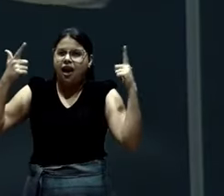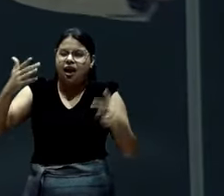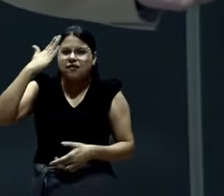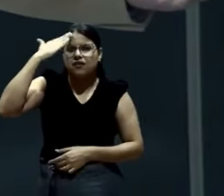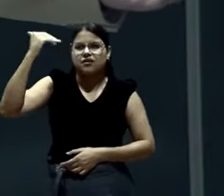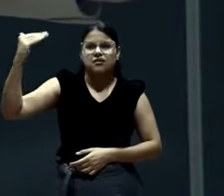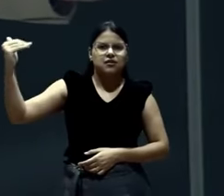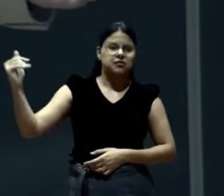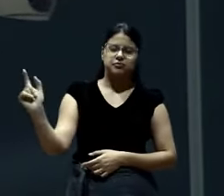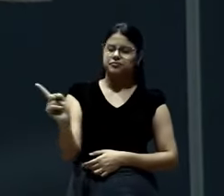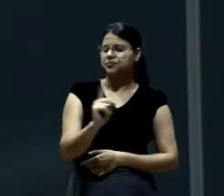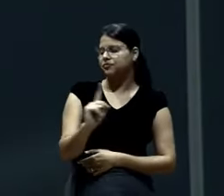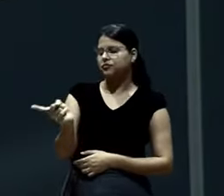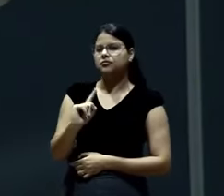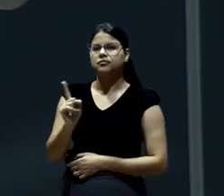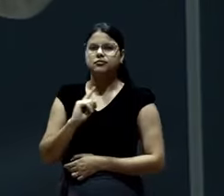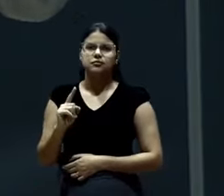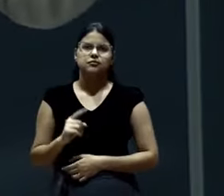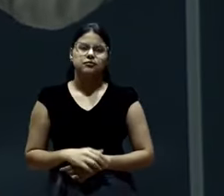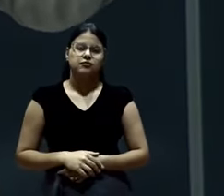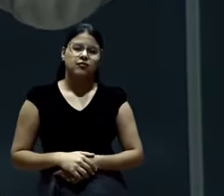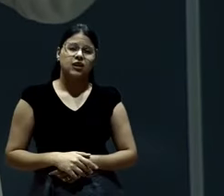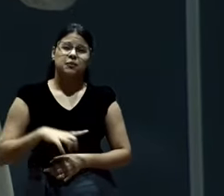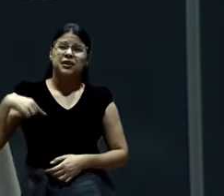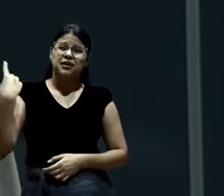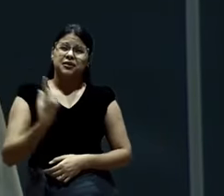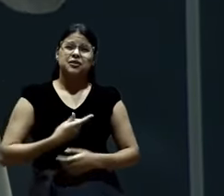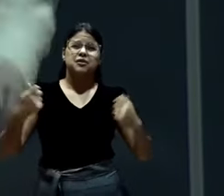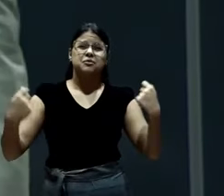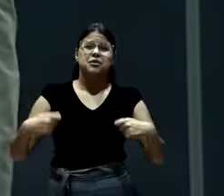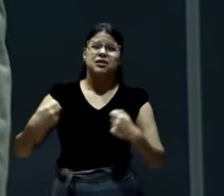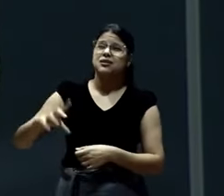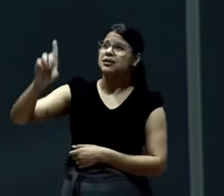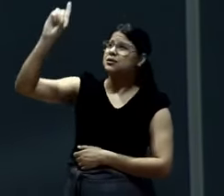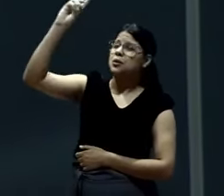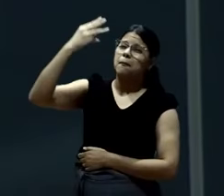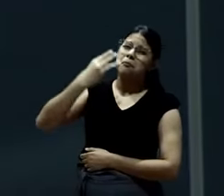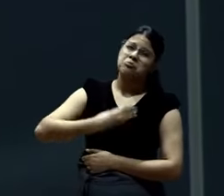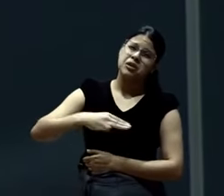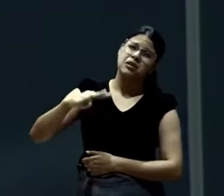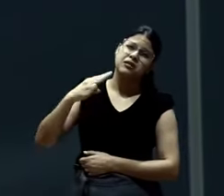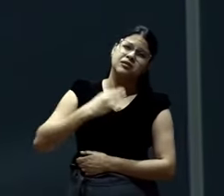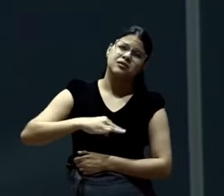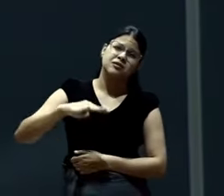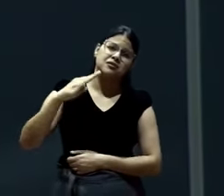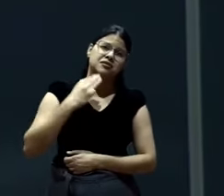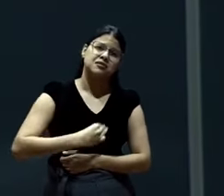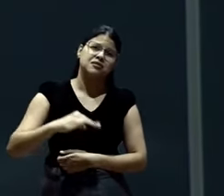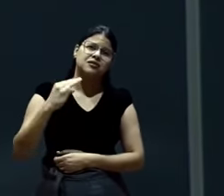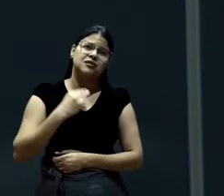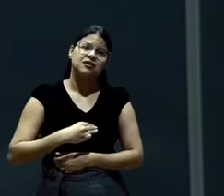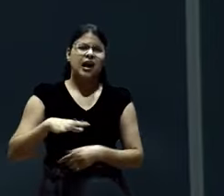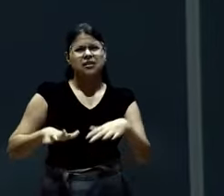todos nós aqui, irmãos, se não fosse a misericórdia de Deus, onde nós estaríamos? Tem até um que